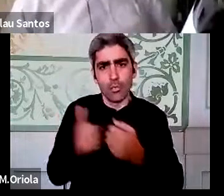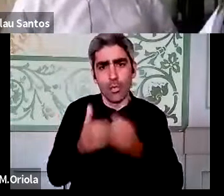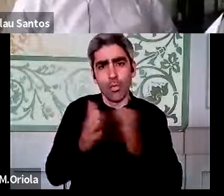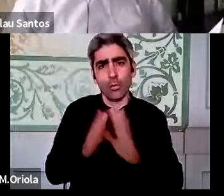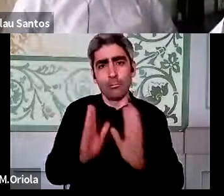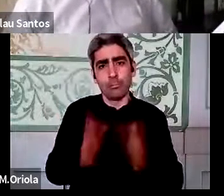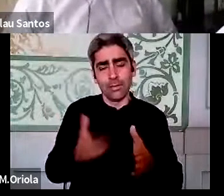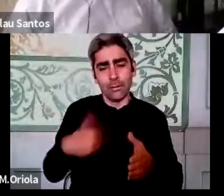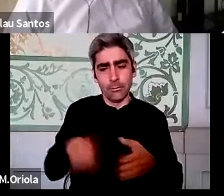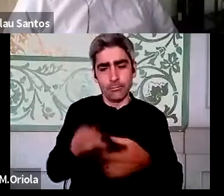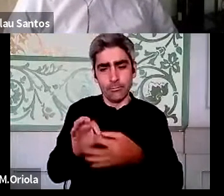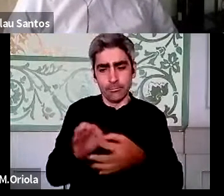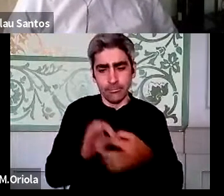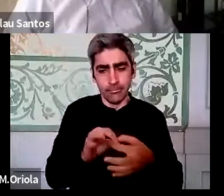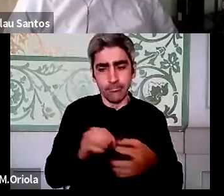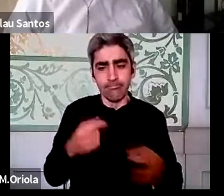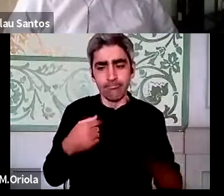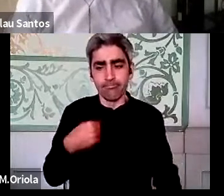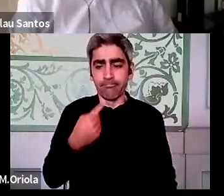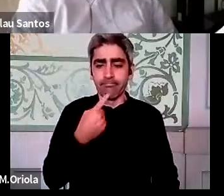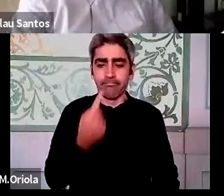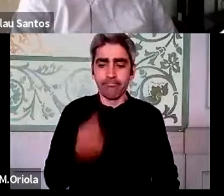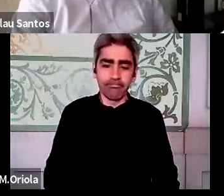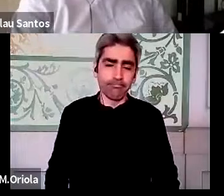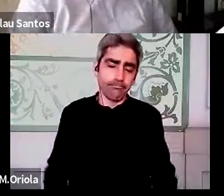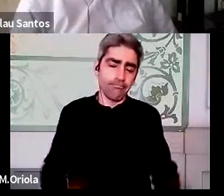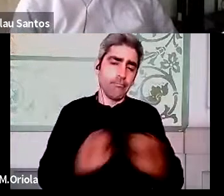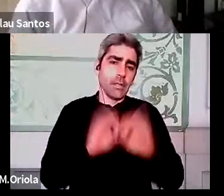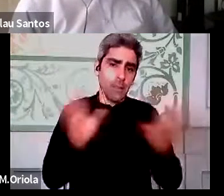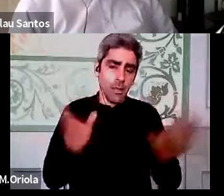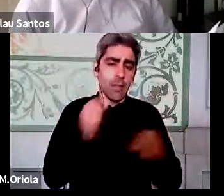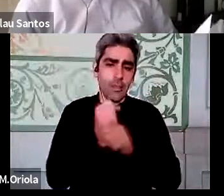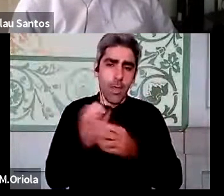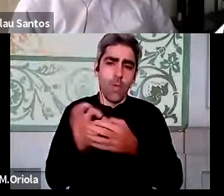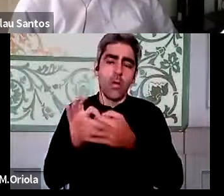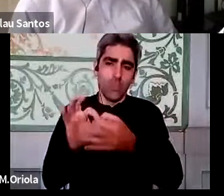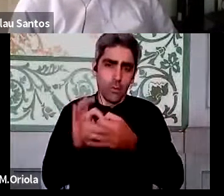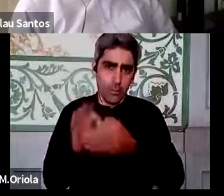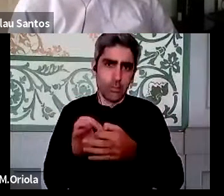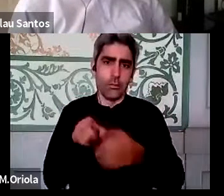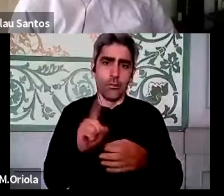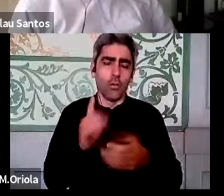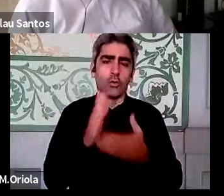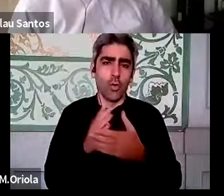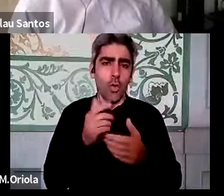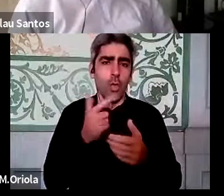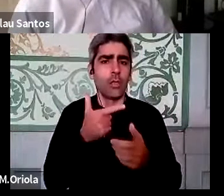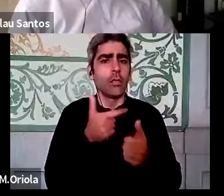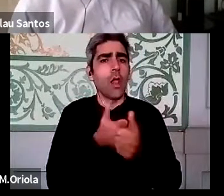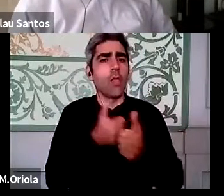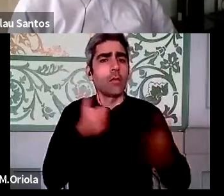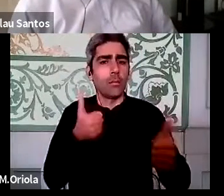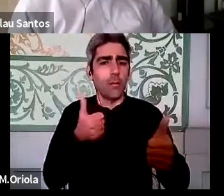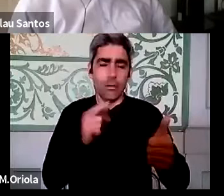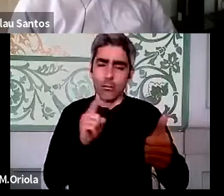que estão de ser. Portanto, eu diria, claro que o trabalho colaborativo não é apenas teletrabalho, acho que nós